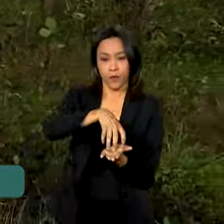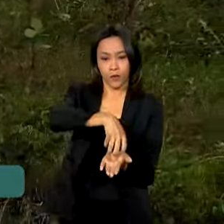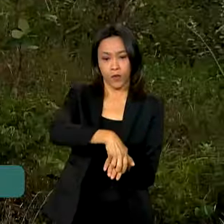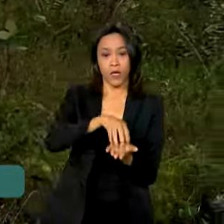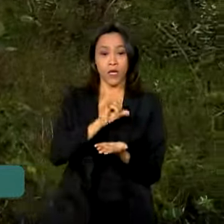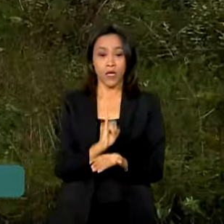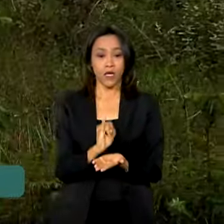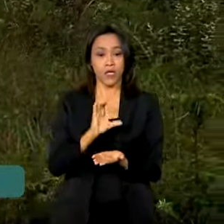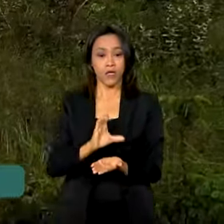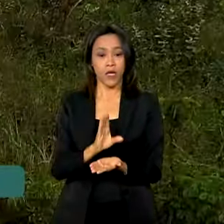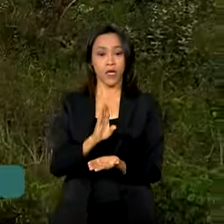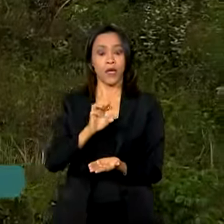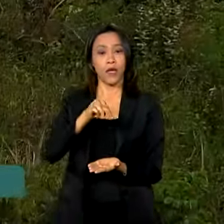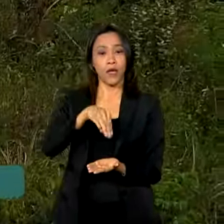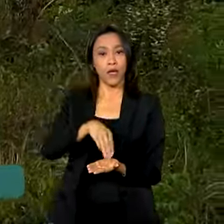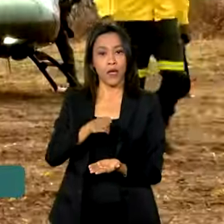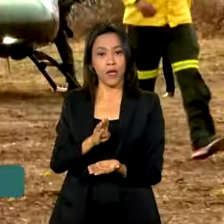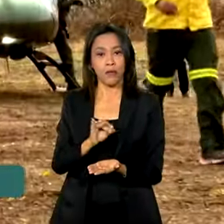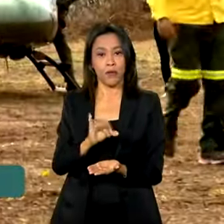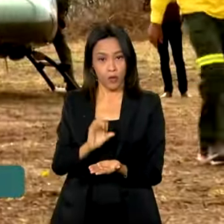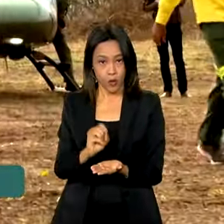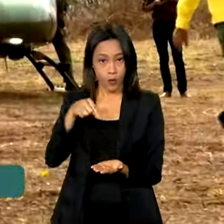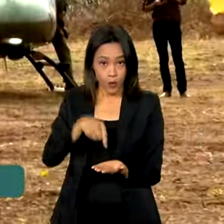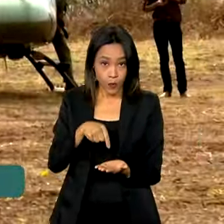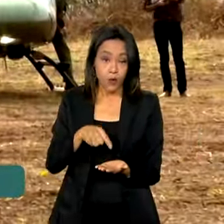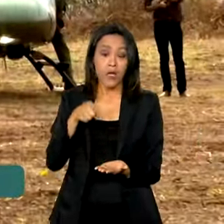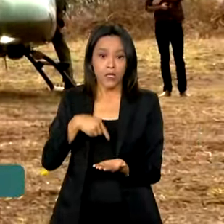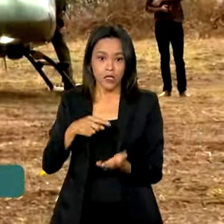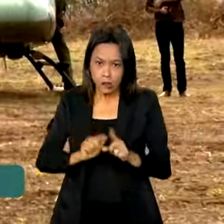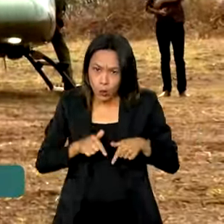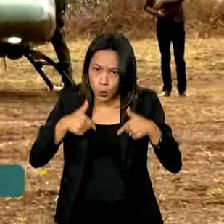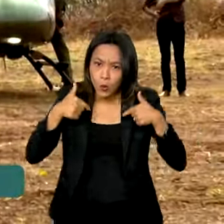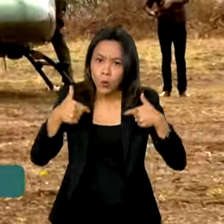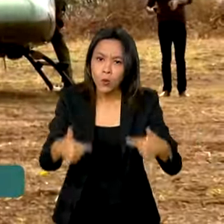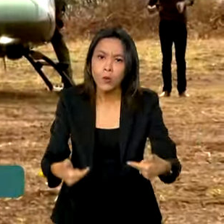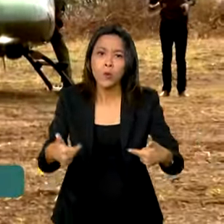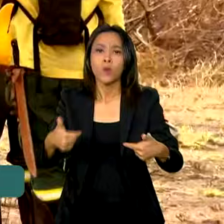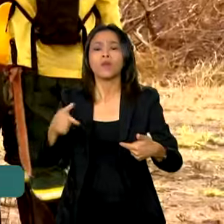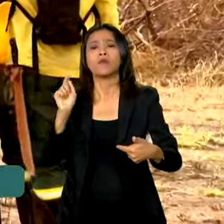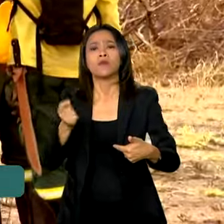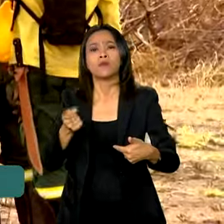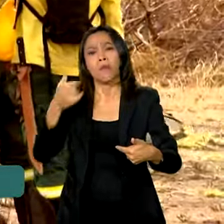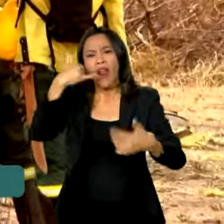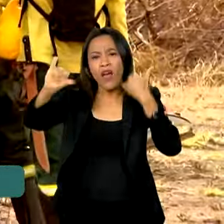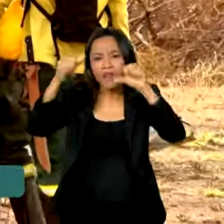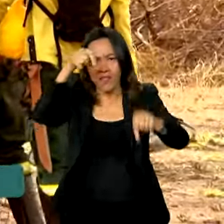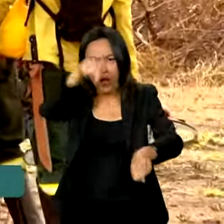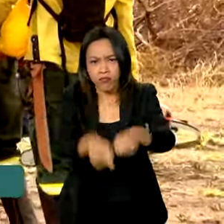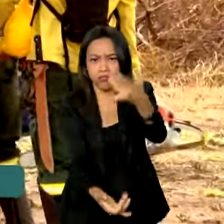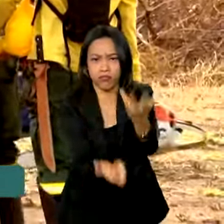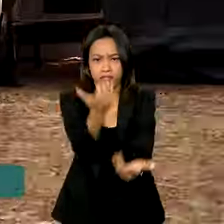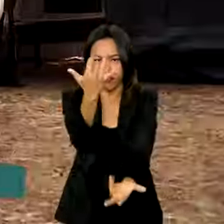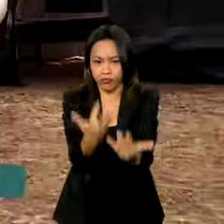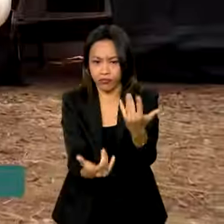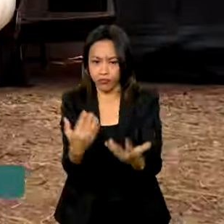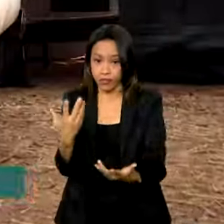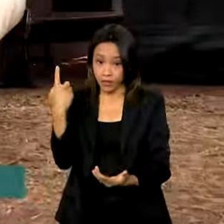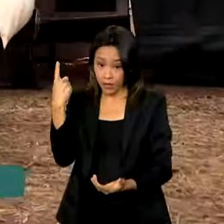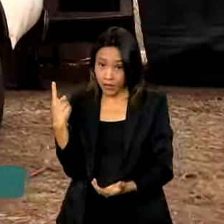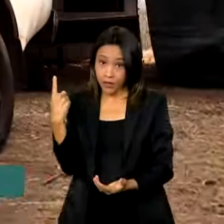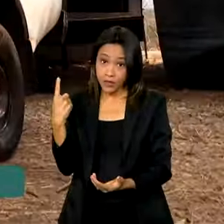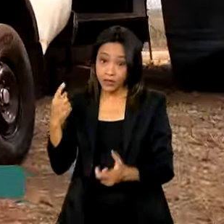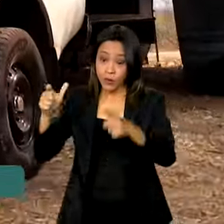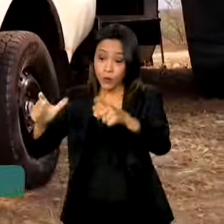Conservação da Biodiversidade, o ICMBio, intensificou as operações de combate aos incêndios em unidades de